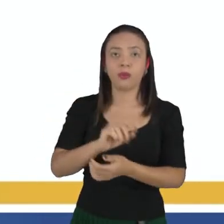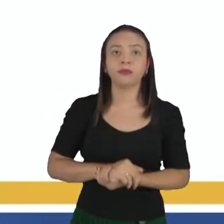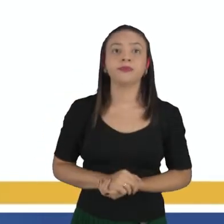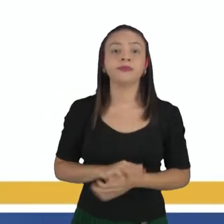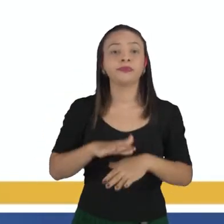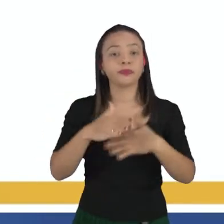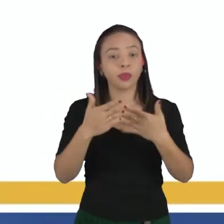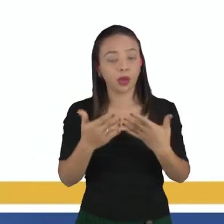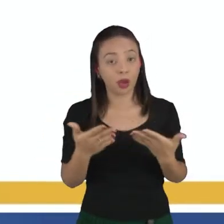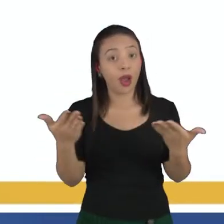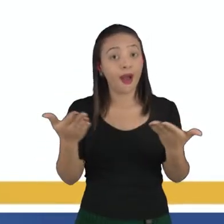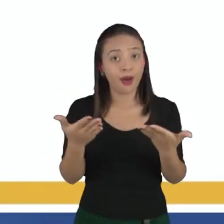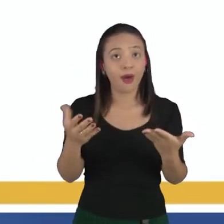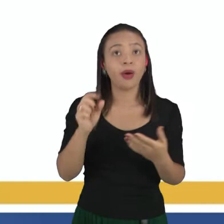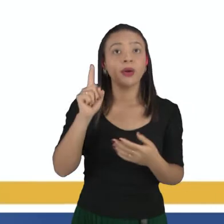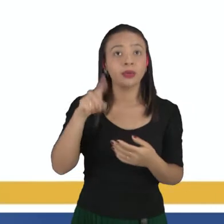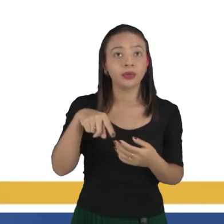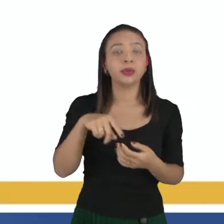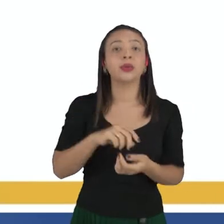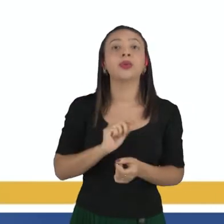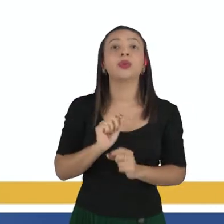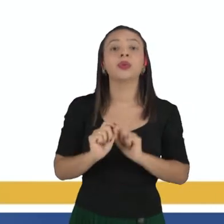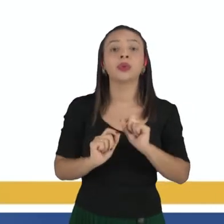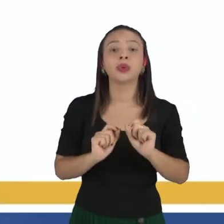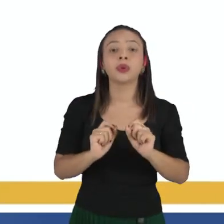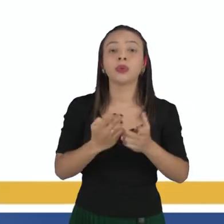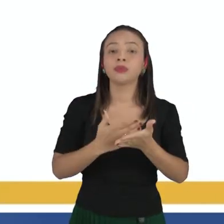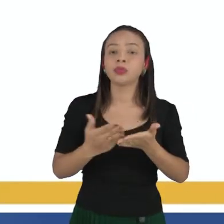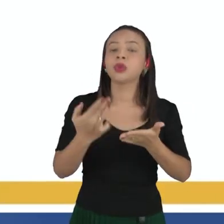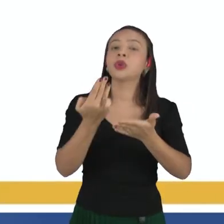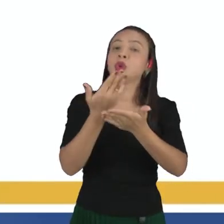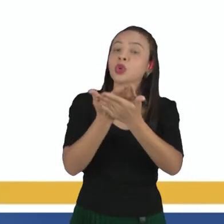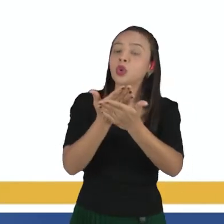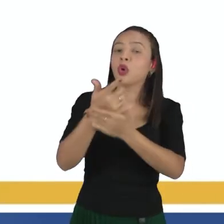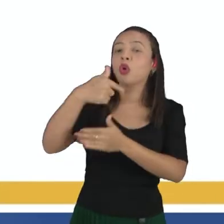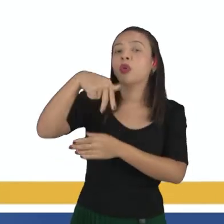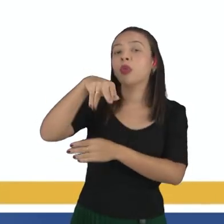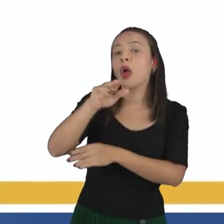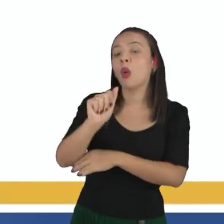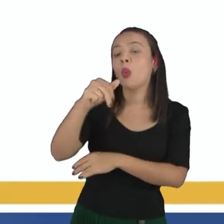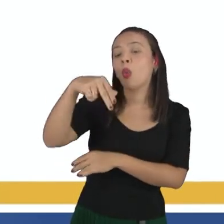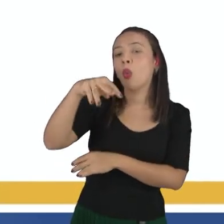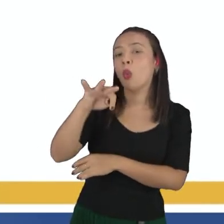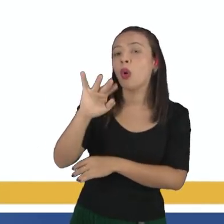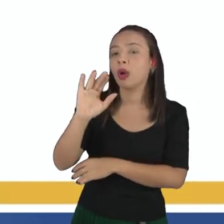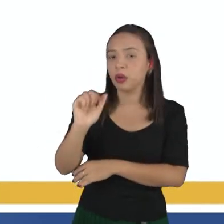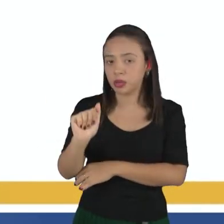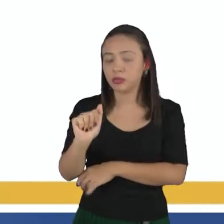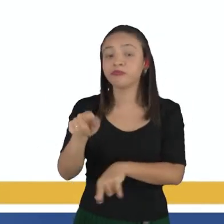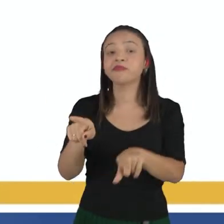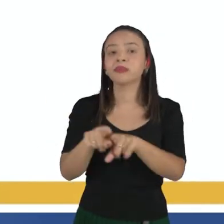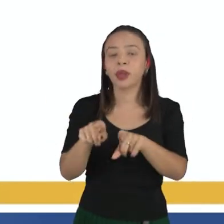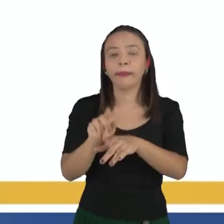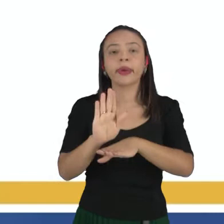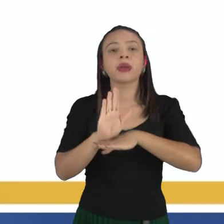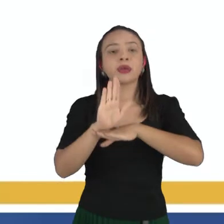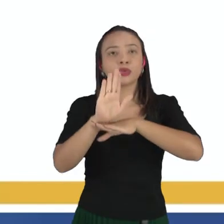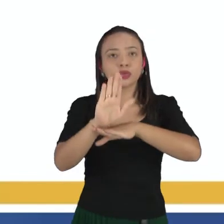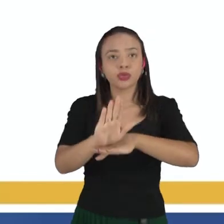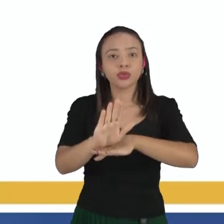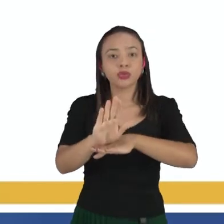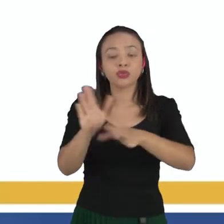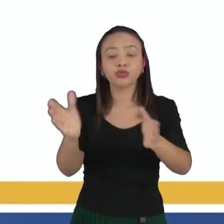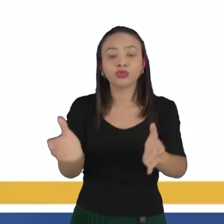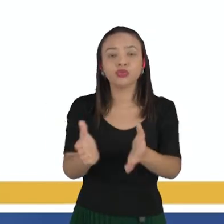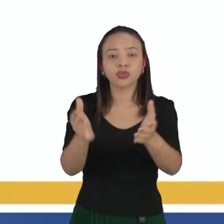A partir desse momento, nessa parte dos estudos da quântica, não somente ele trouxe contribuições para esse